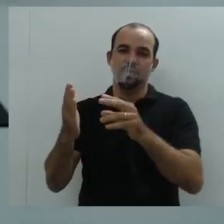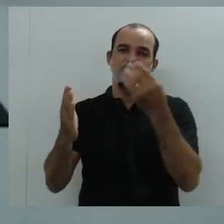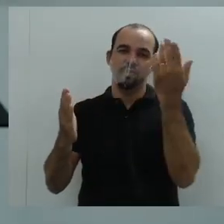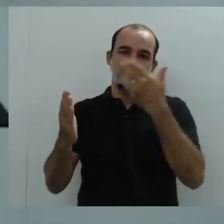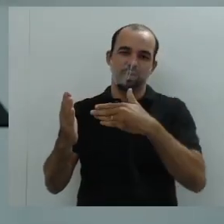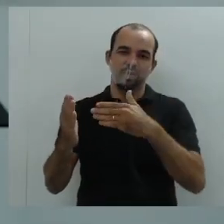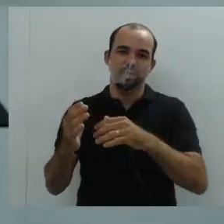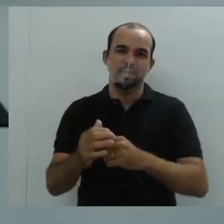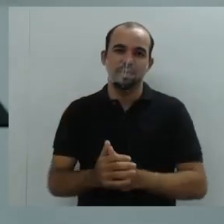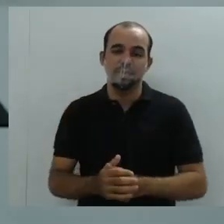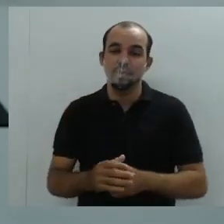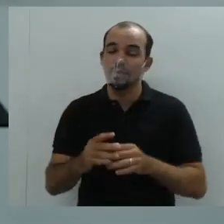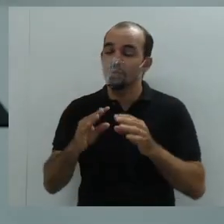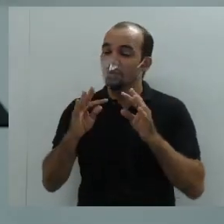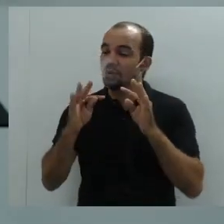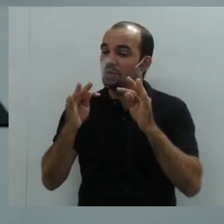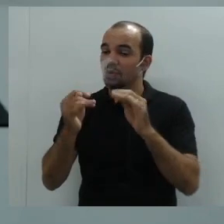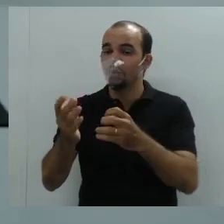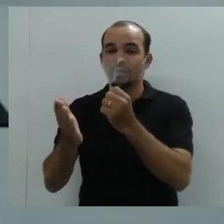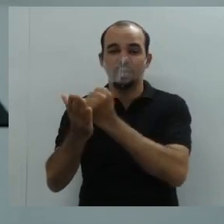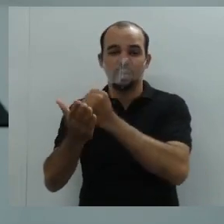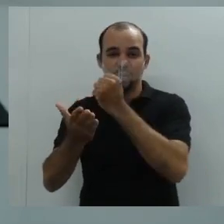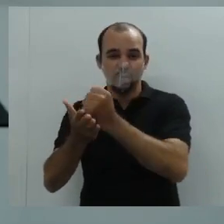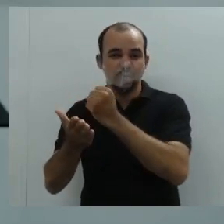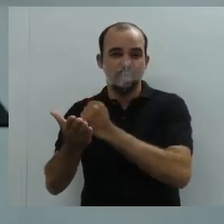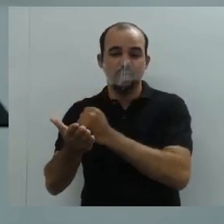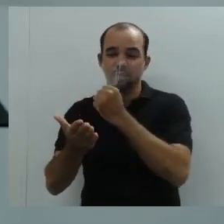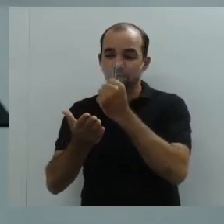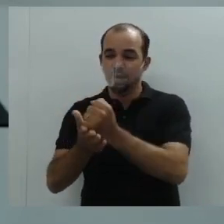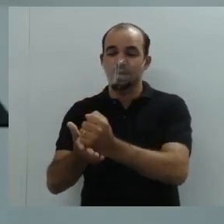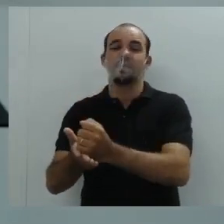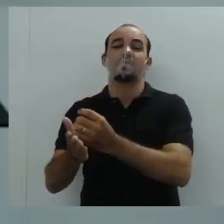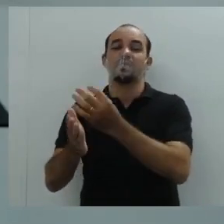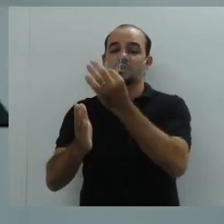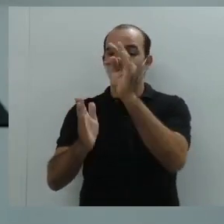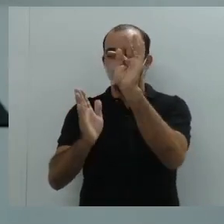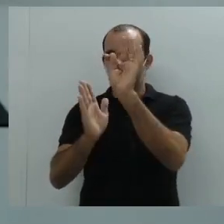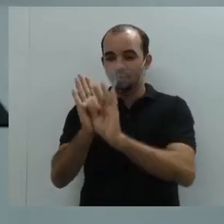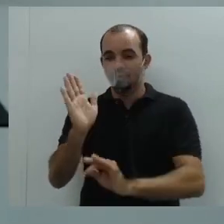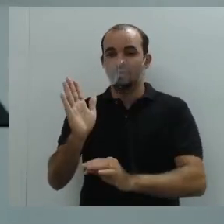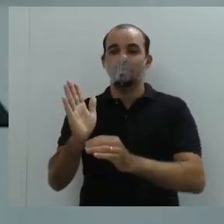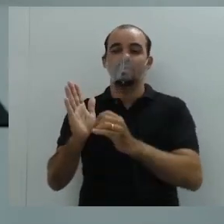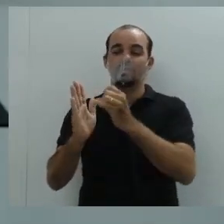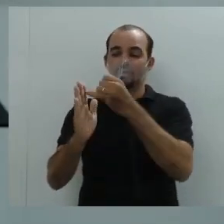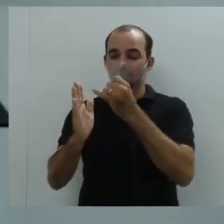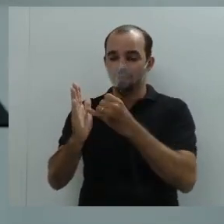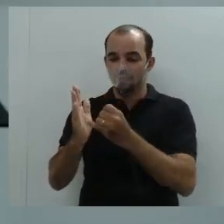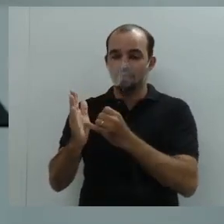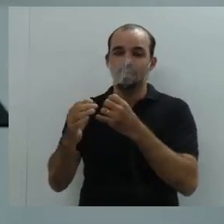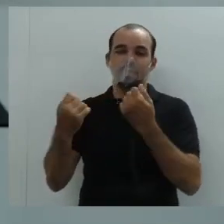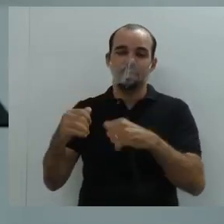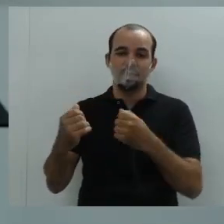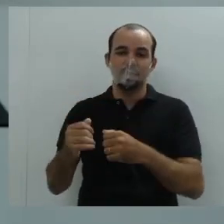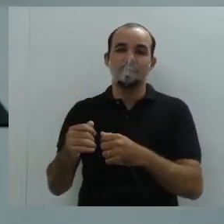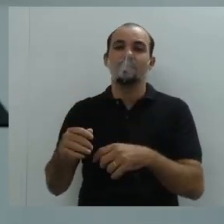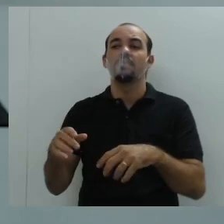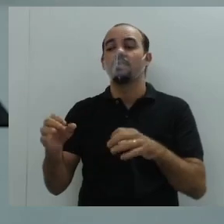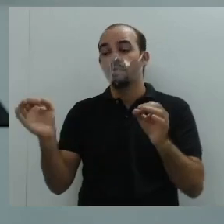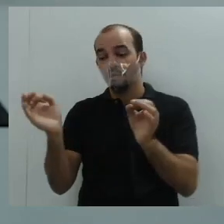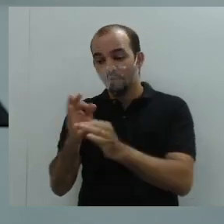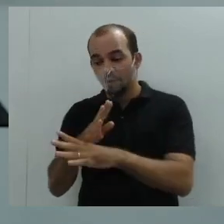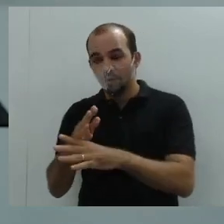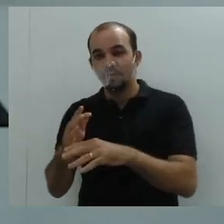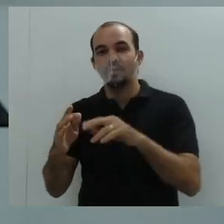para todo texto que vocês produzirem, vocês precisam revisar, fazer a leitura. Não achem que todo